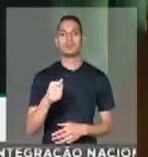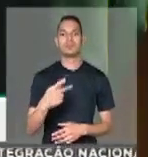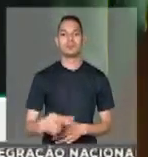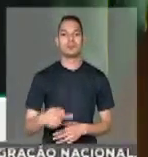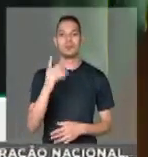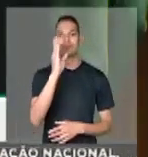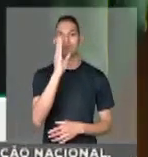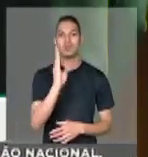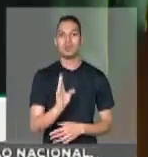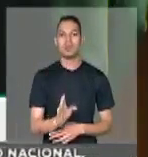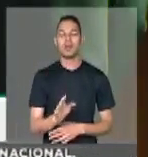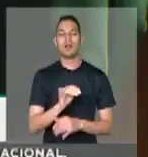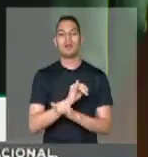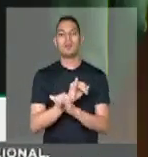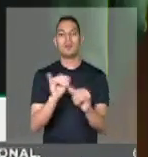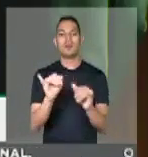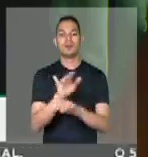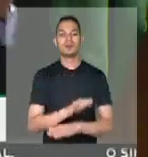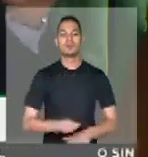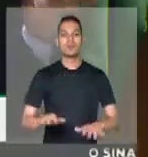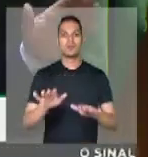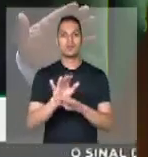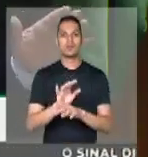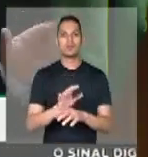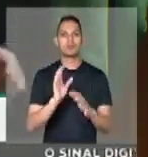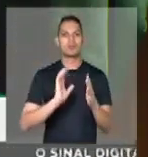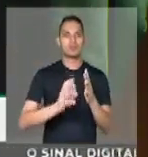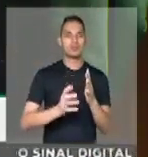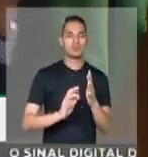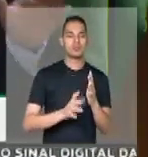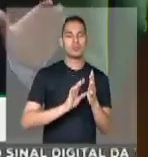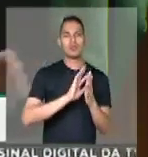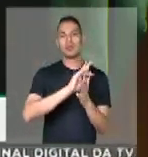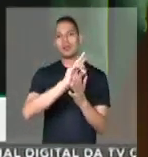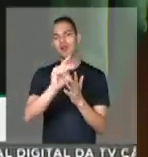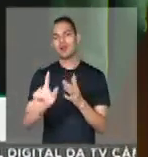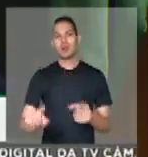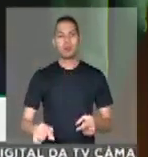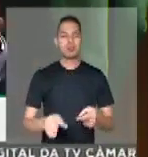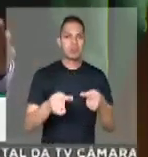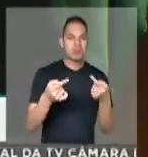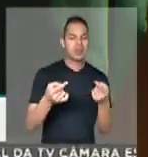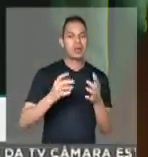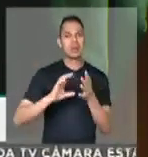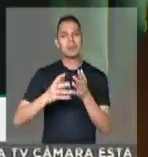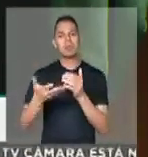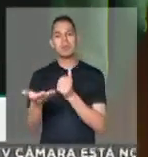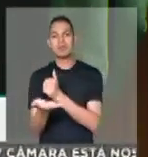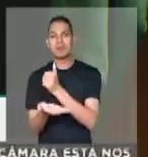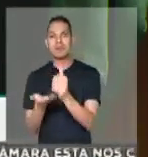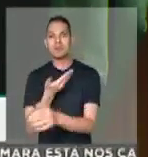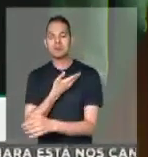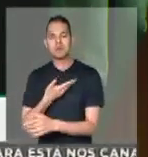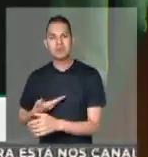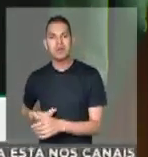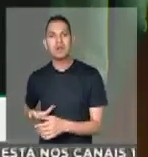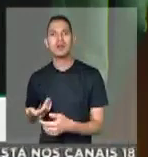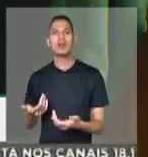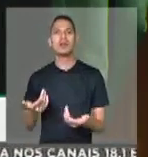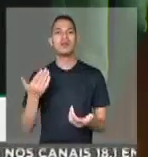coro aqui a todos aqueles que de diversos partidos, partidos de oposição, partidos da base do governo,